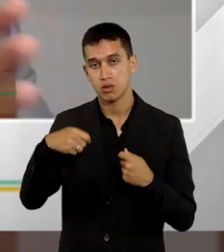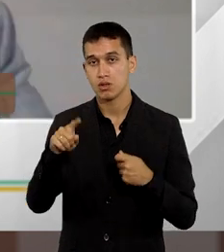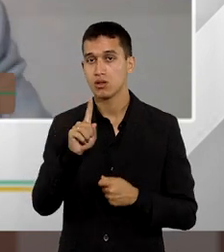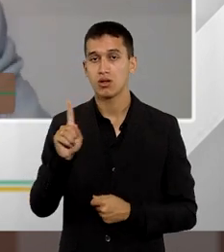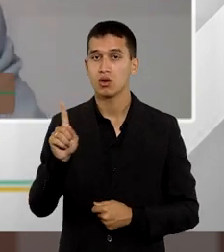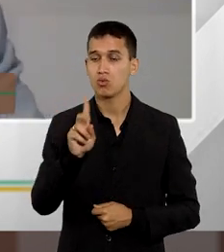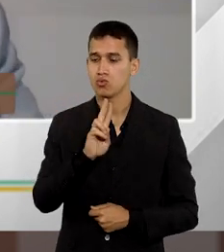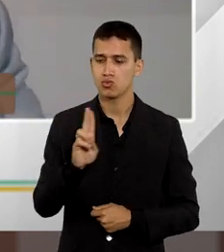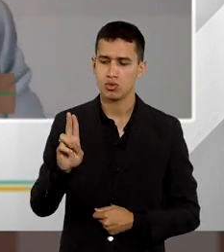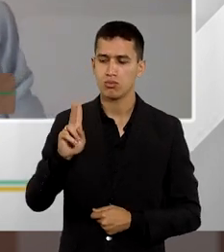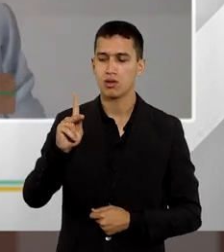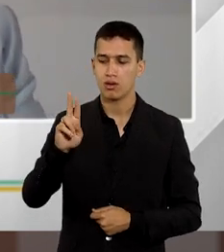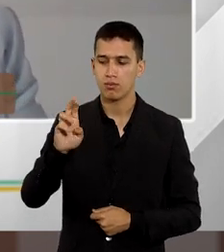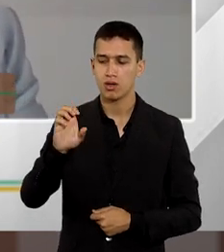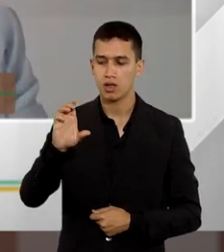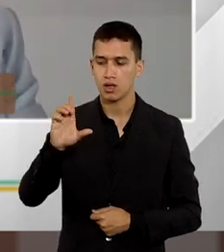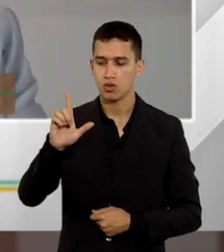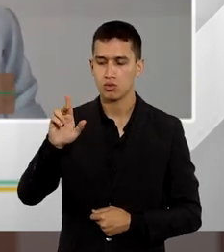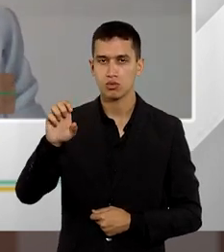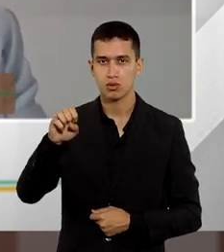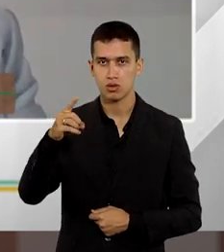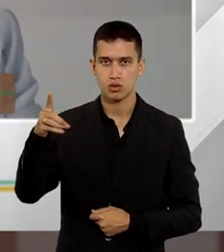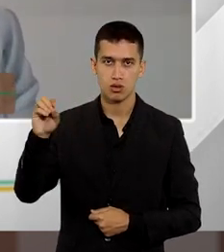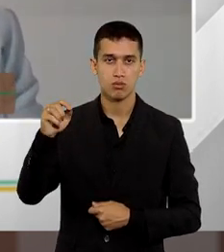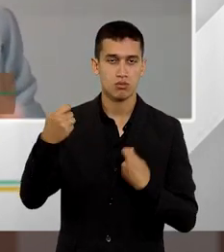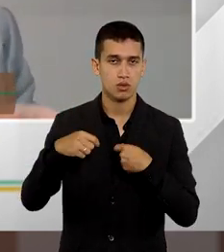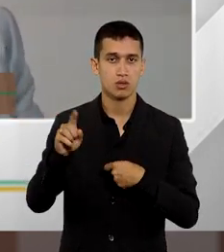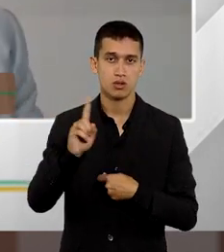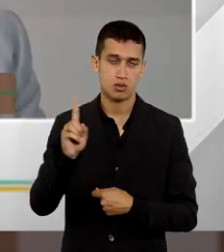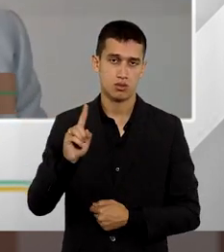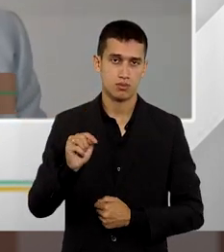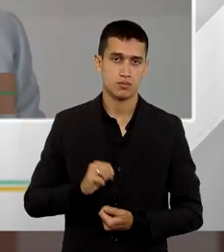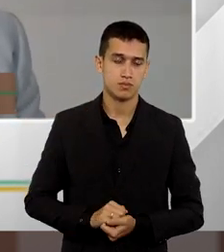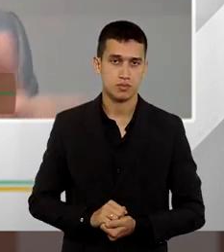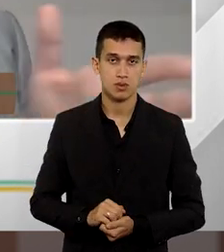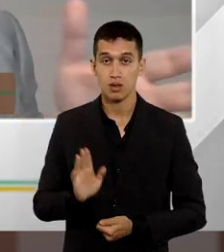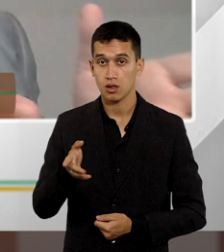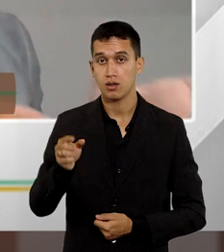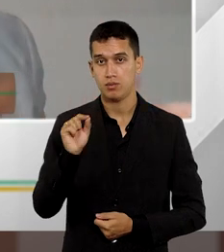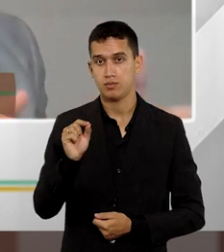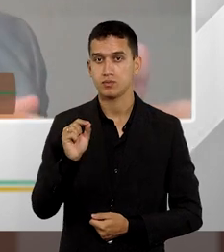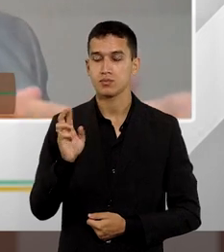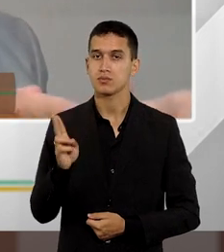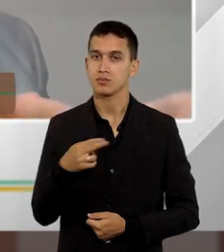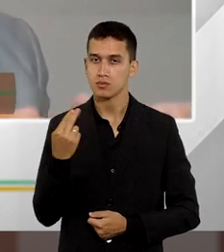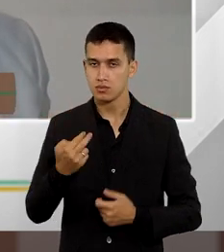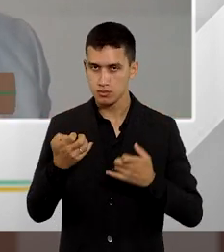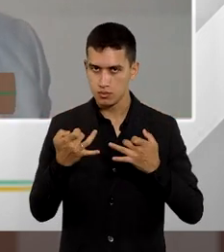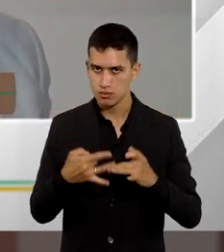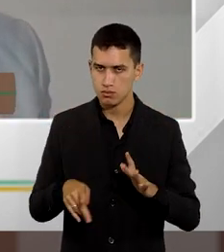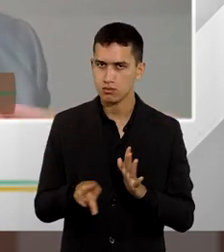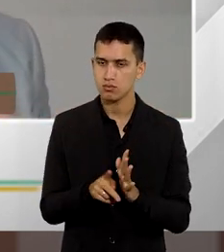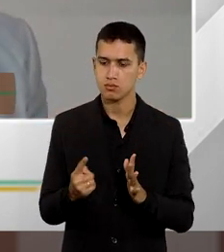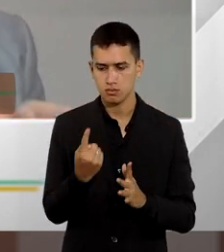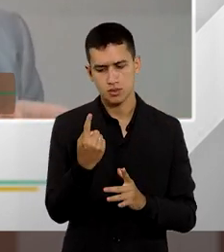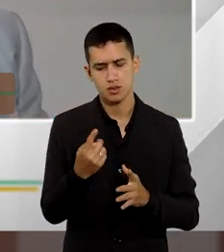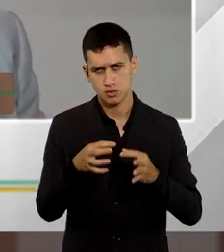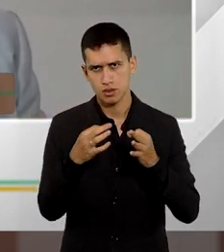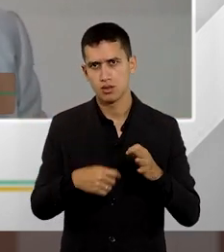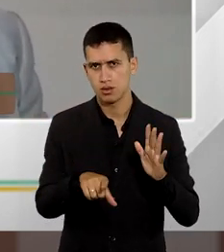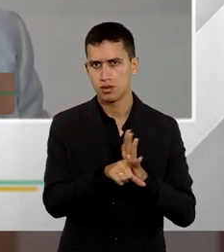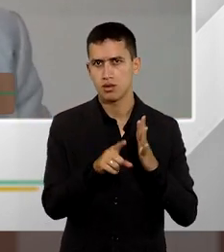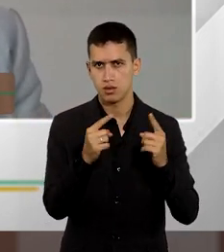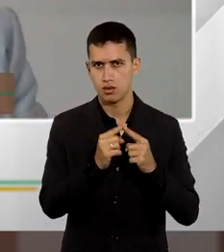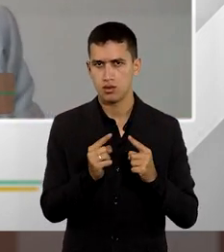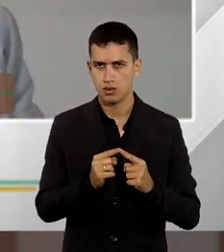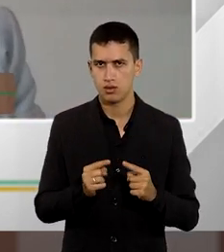é possível de ser complementada a posteriori, já que nós estamos falando de um dispositivo legal e que o